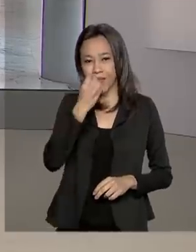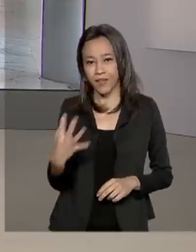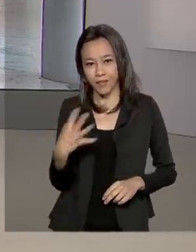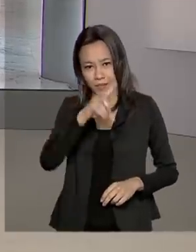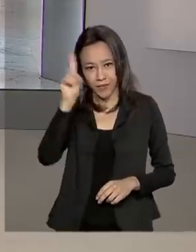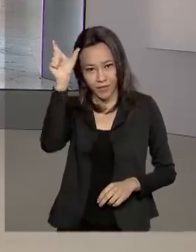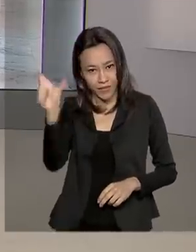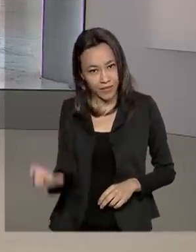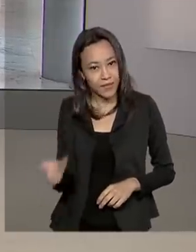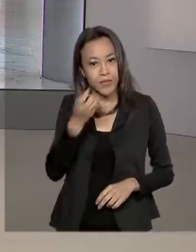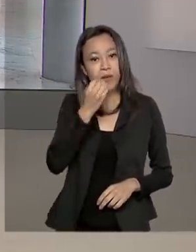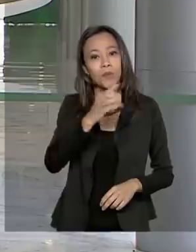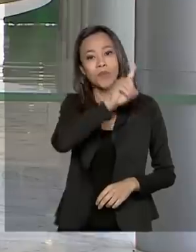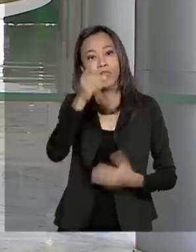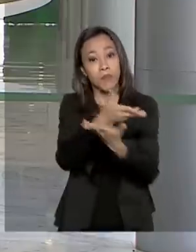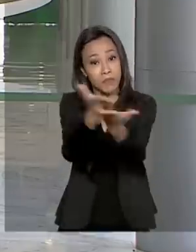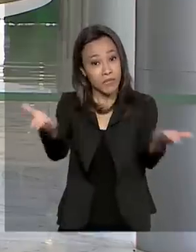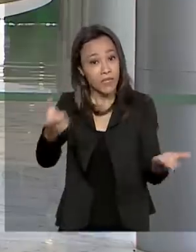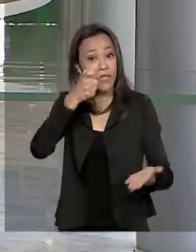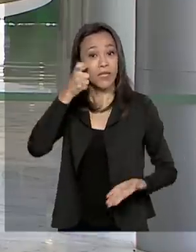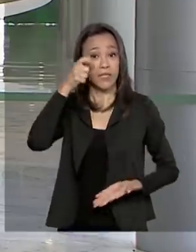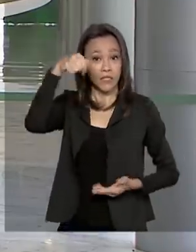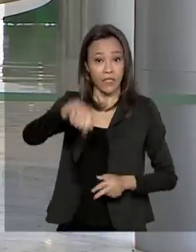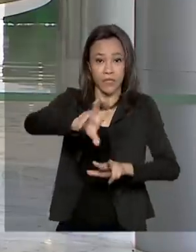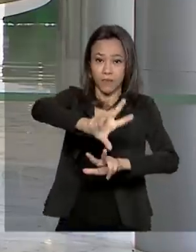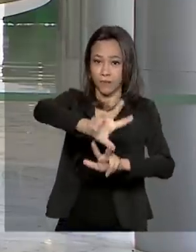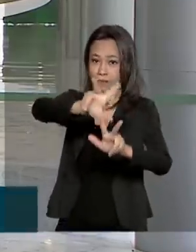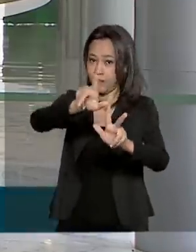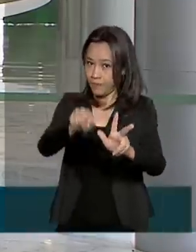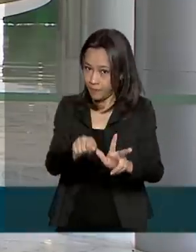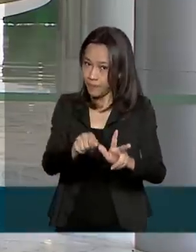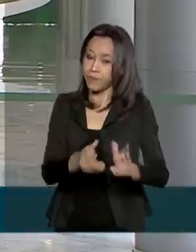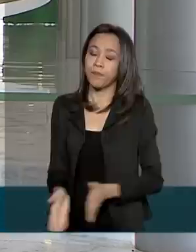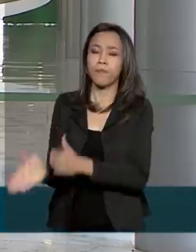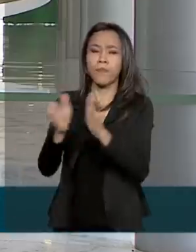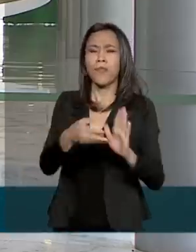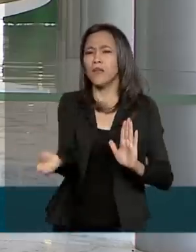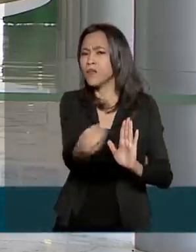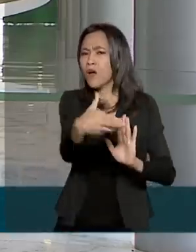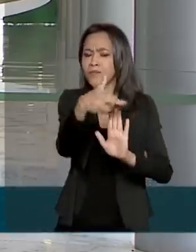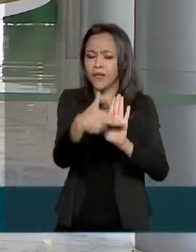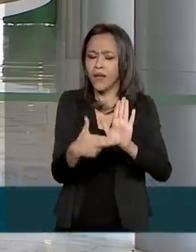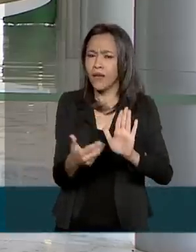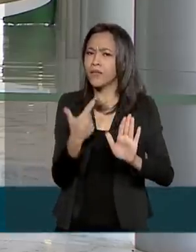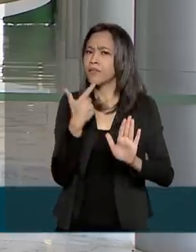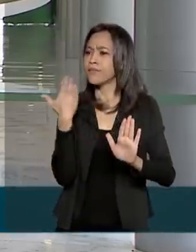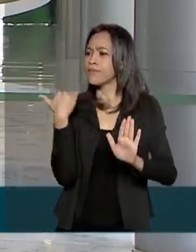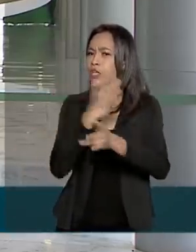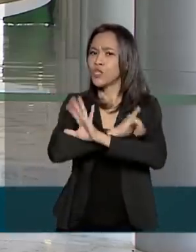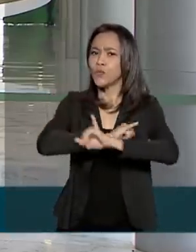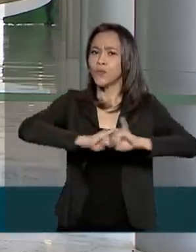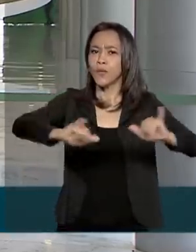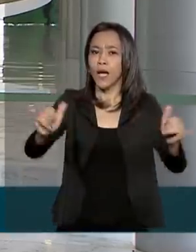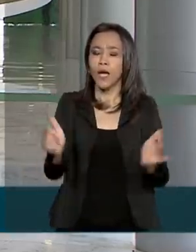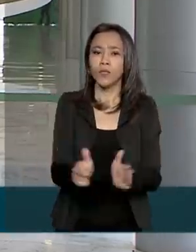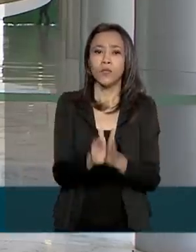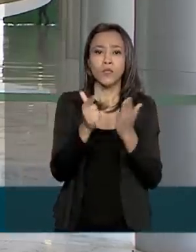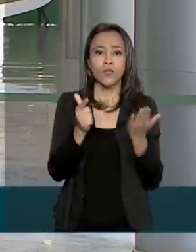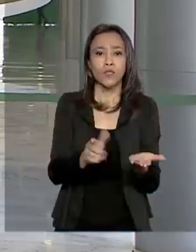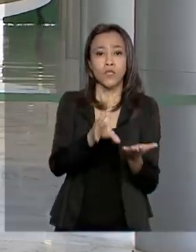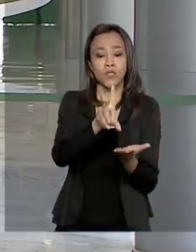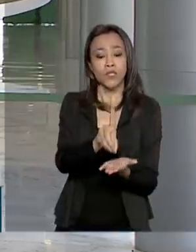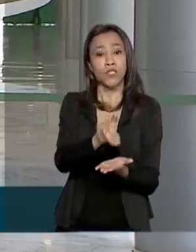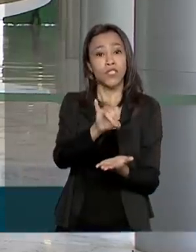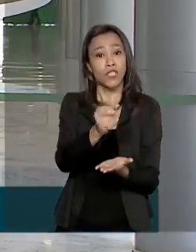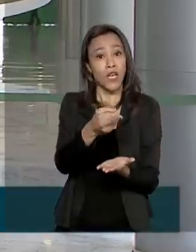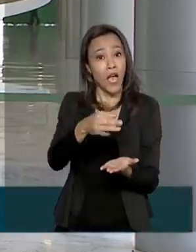para você. Bom dia para você que acompanha a TV Brasil. Essas novas regras foram divulgadas no Diário Oficial da União desta